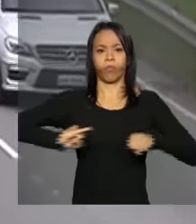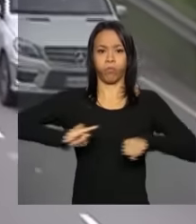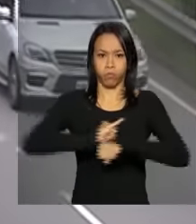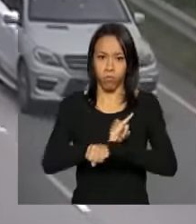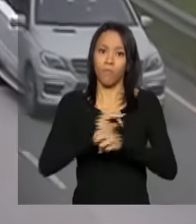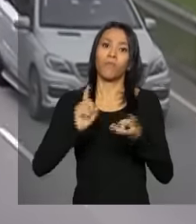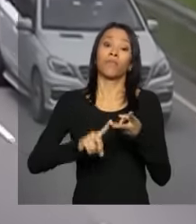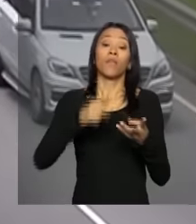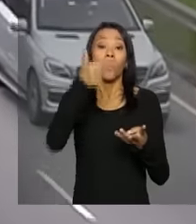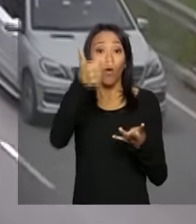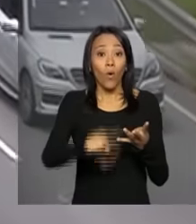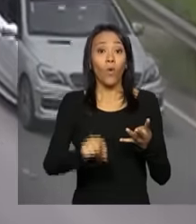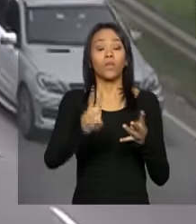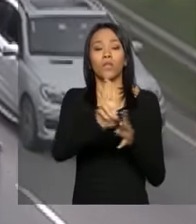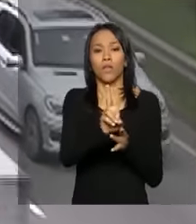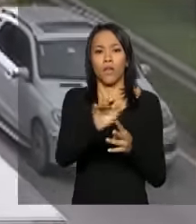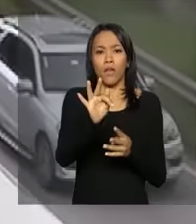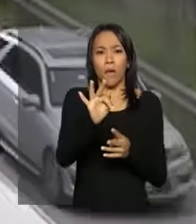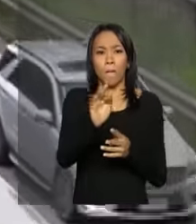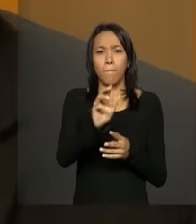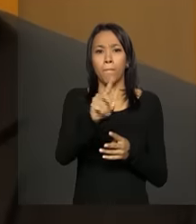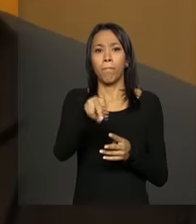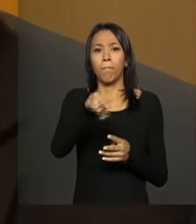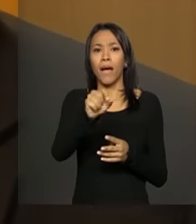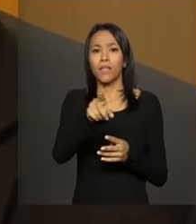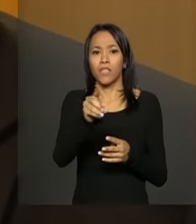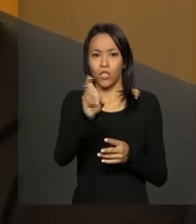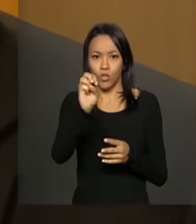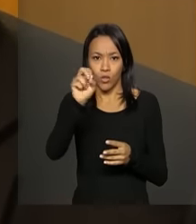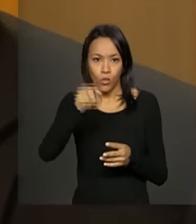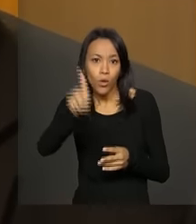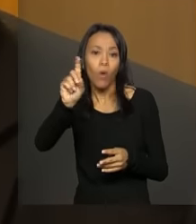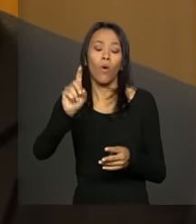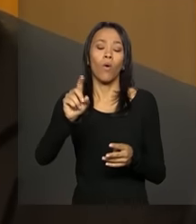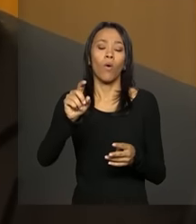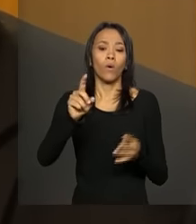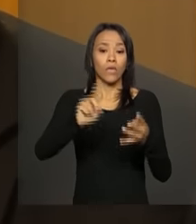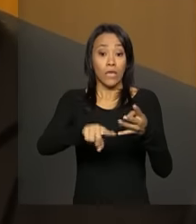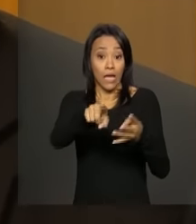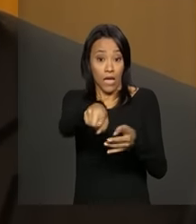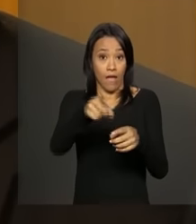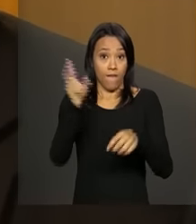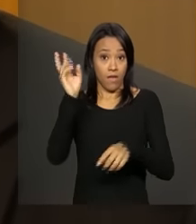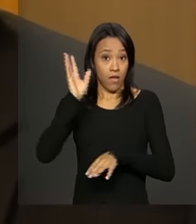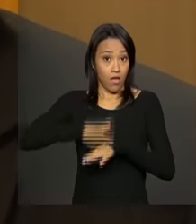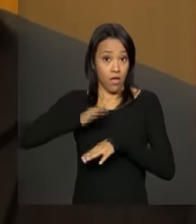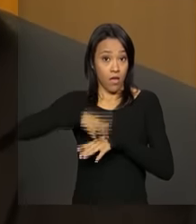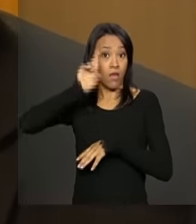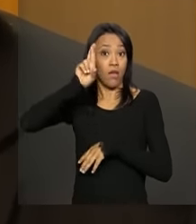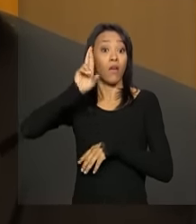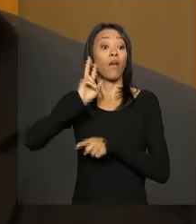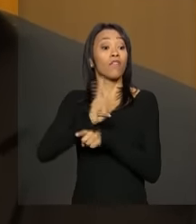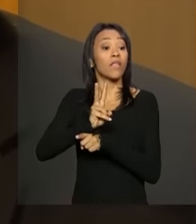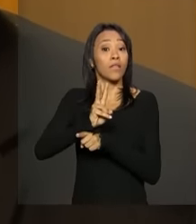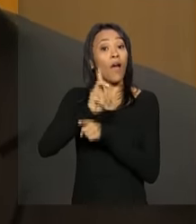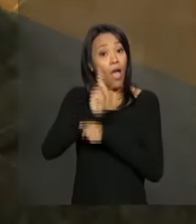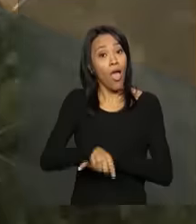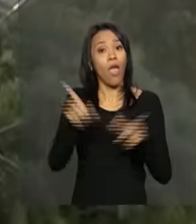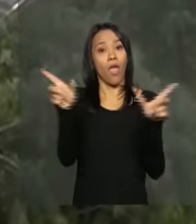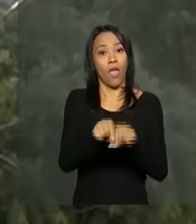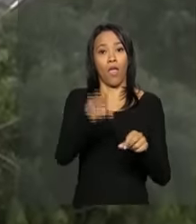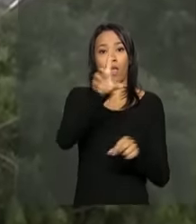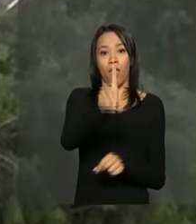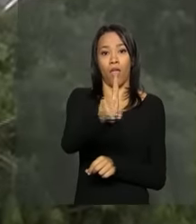anfepramona, femproporex e mazindol. A fiscalização é dos DETRANS, de todos os órgãos executivos de